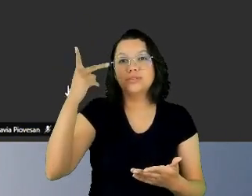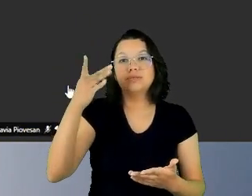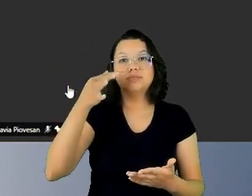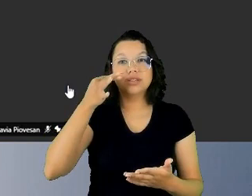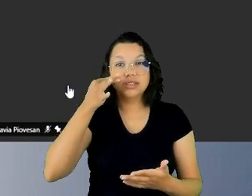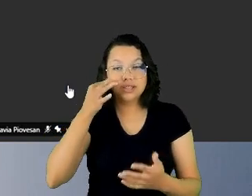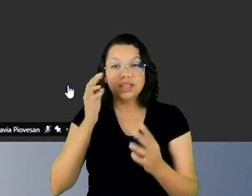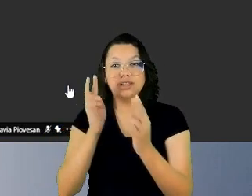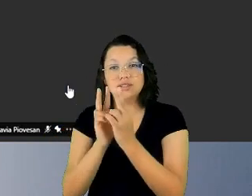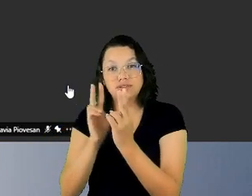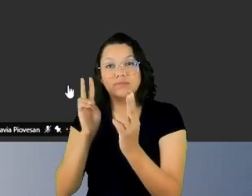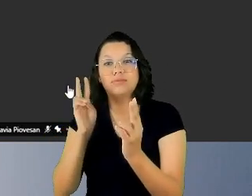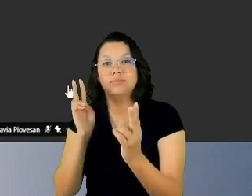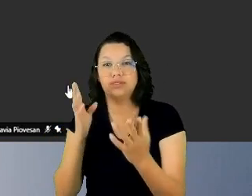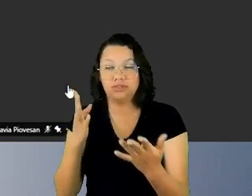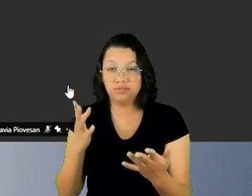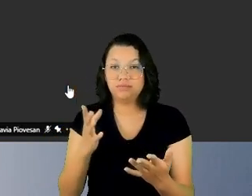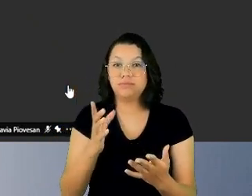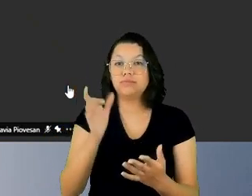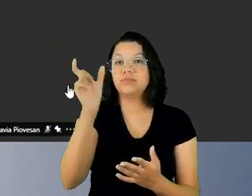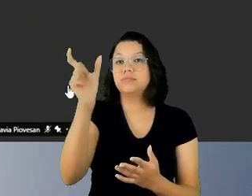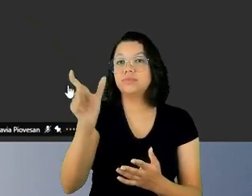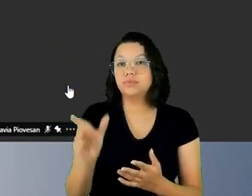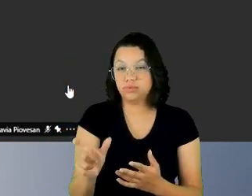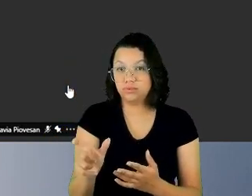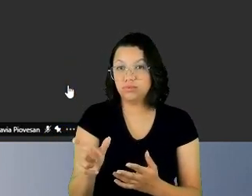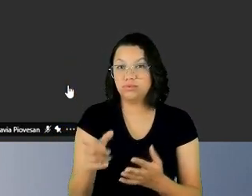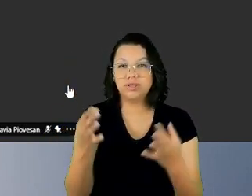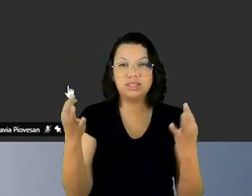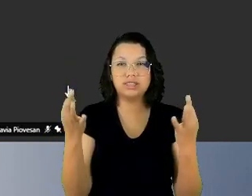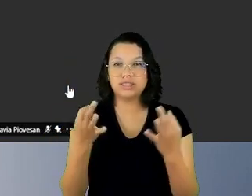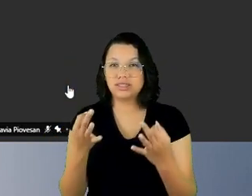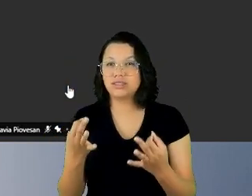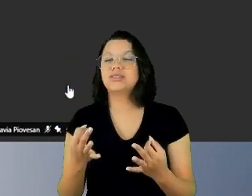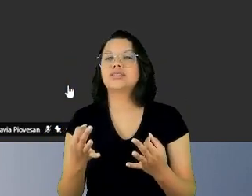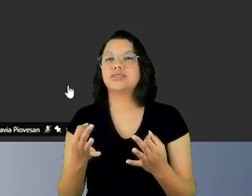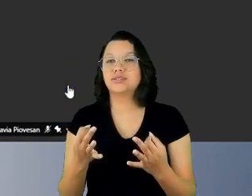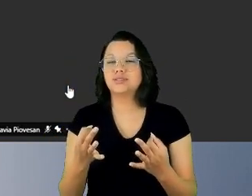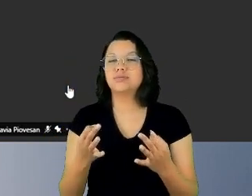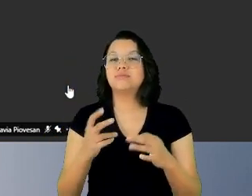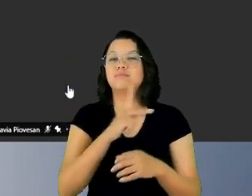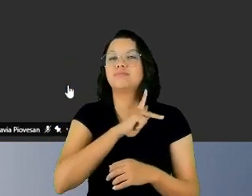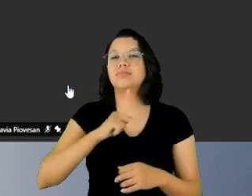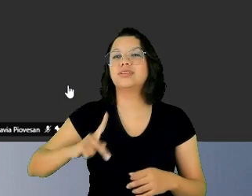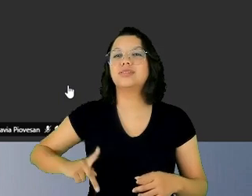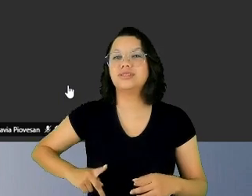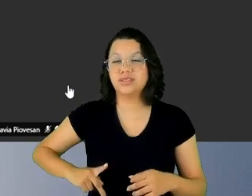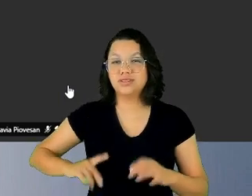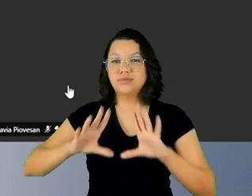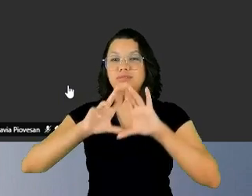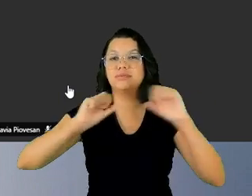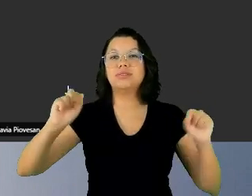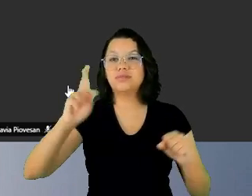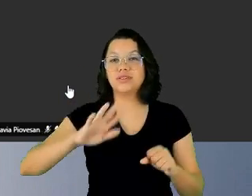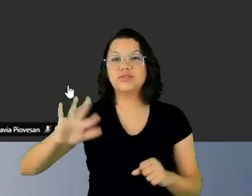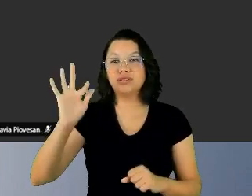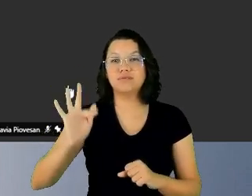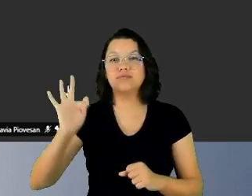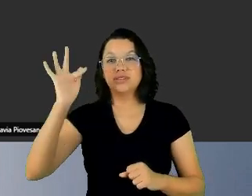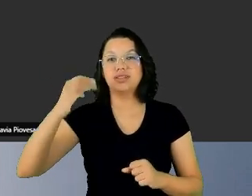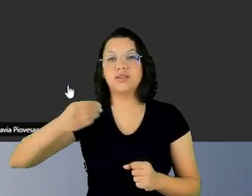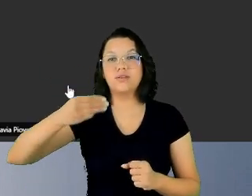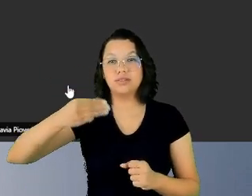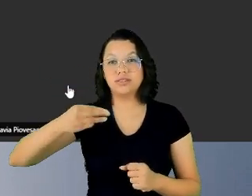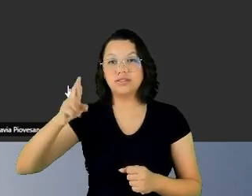do excelentíssimo senhor presidente do Tribunal Regional Federal da Terceira Região, Mairam Maia Júnior,